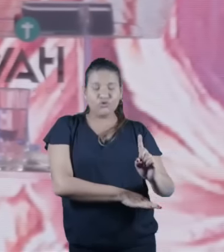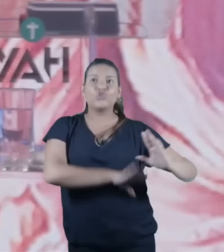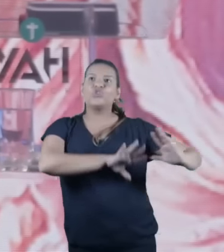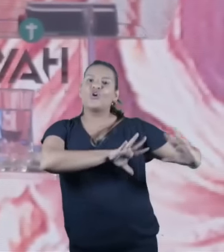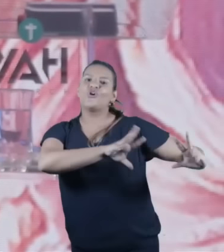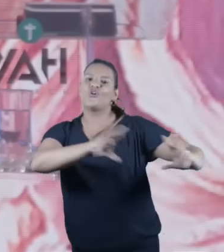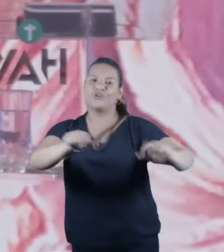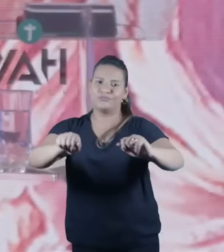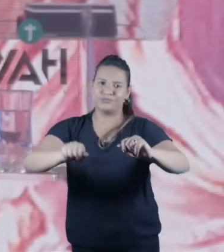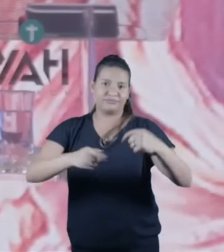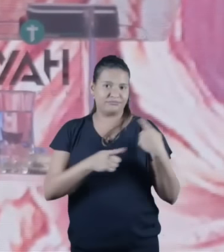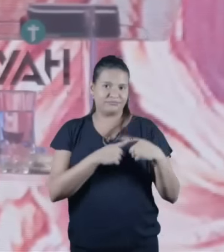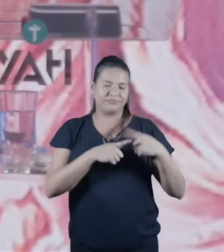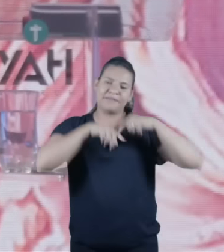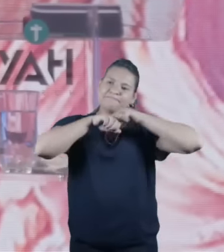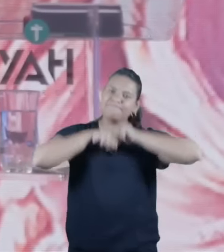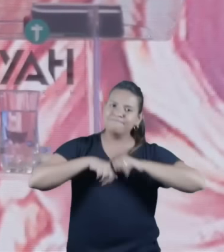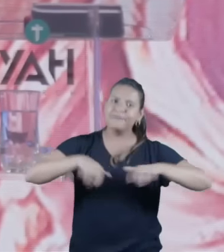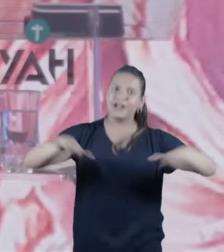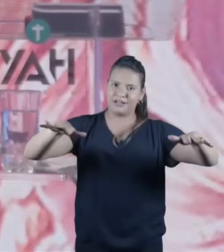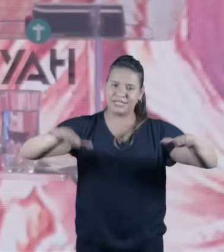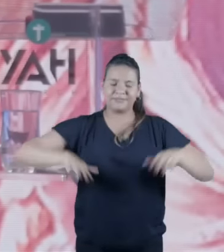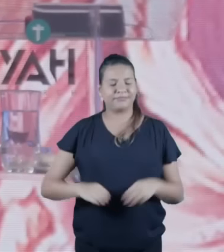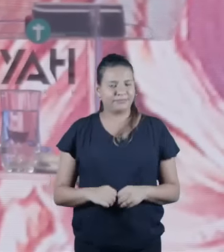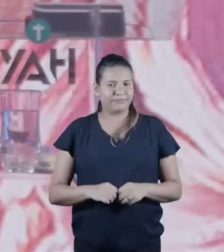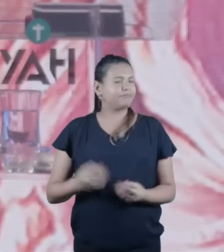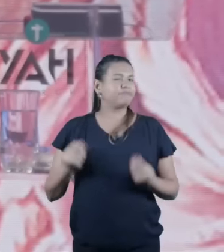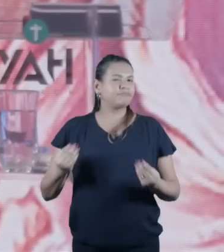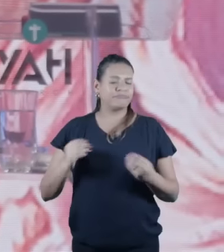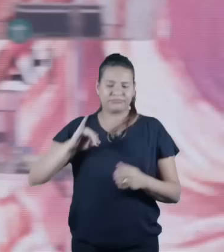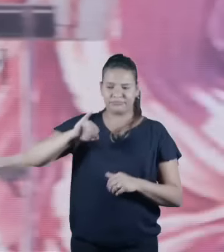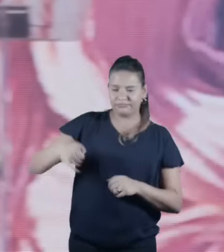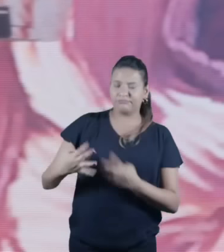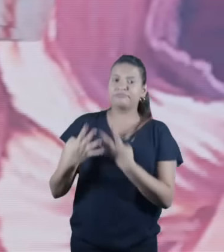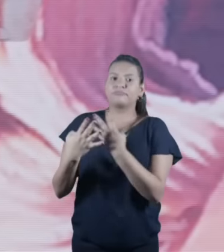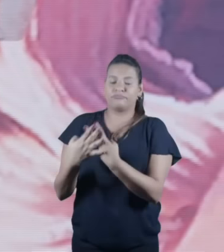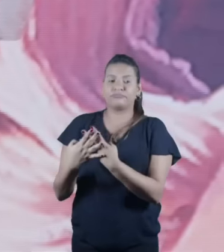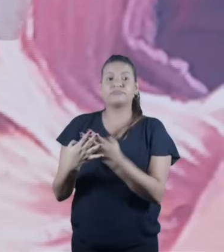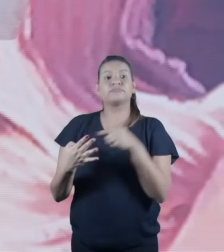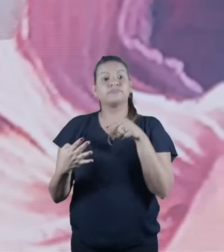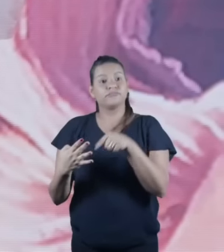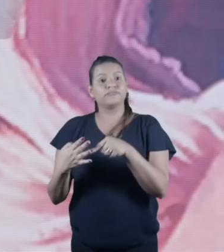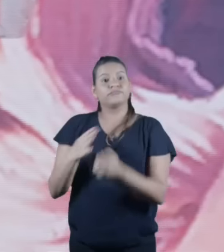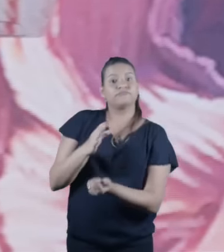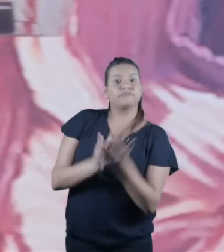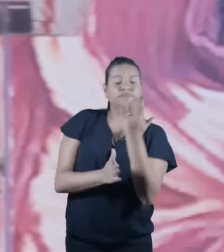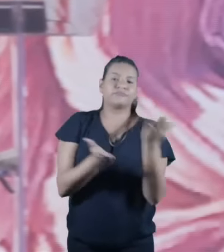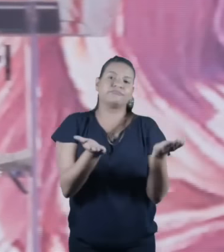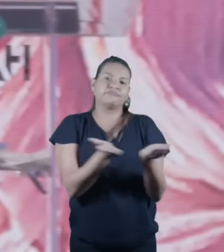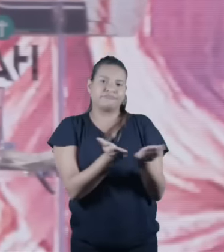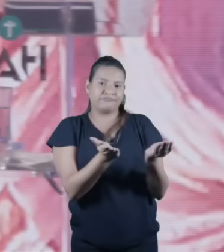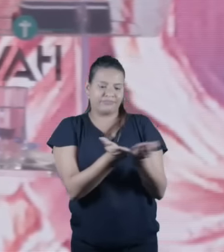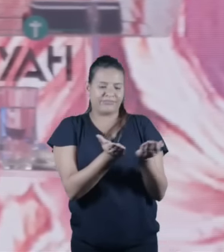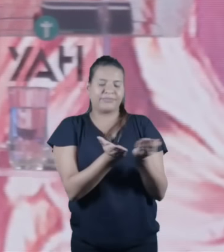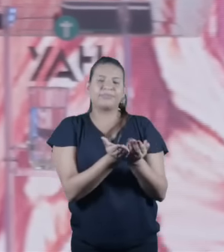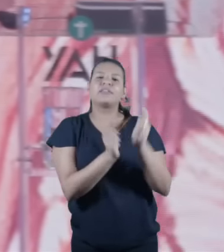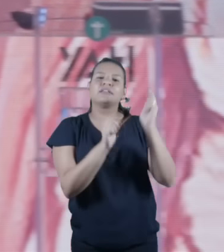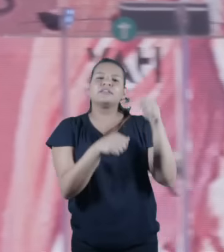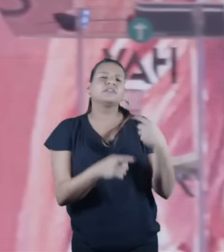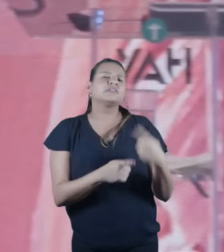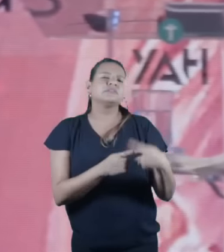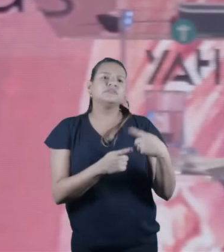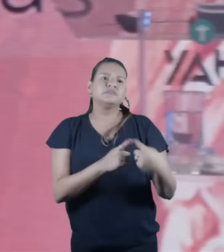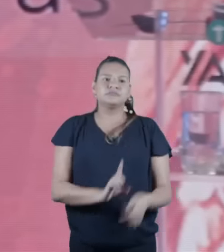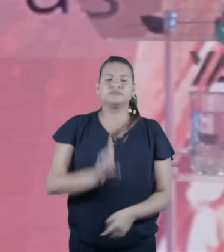judaísmo nasceu, mas o cristianismo vai ser a religião que vai conseguir levar a mensagem de um só Deus para o mundo todo.